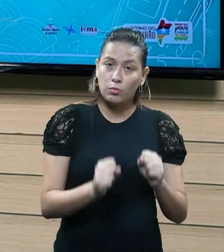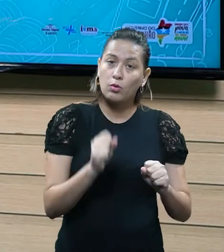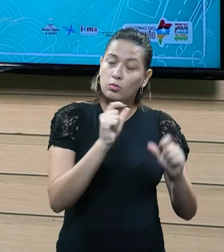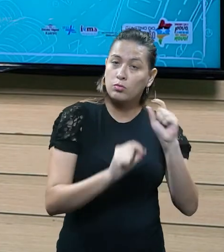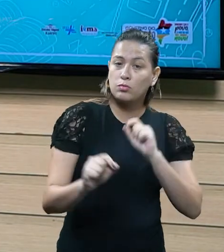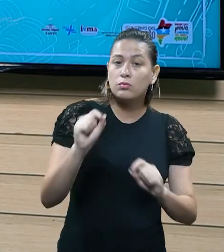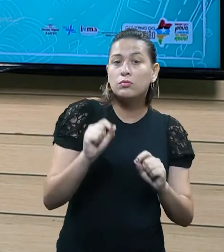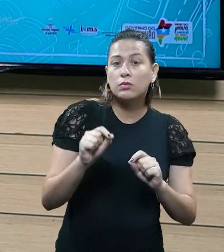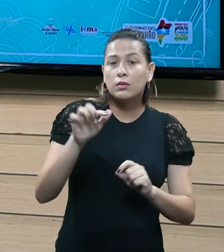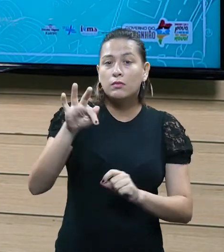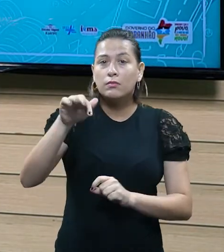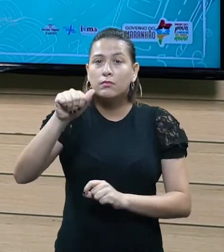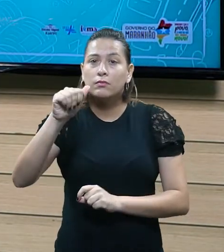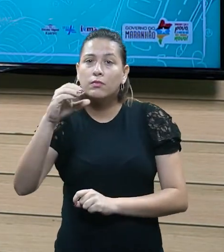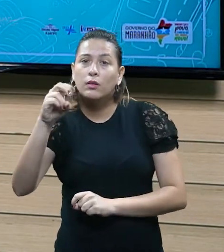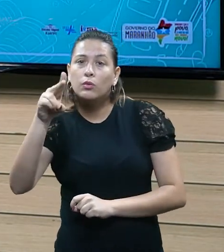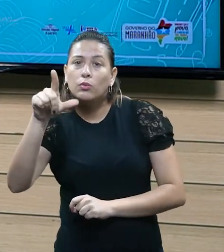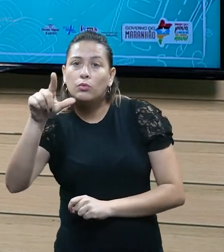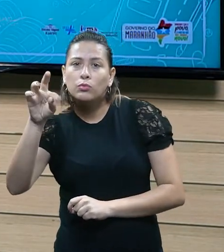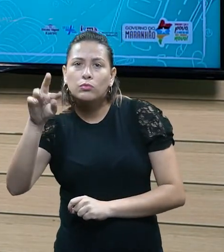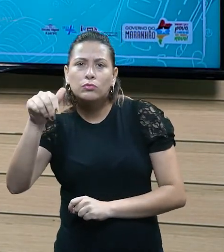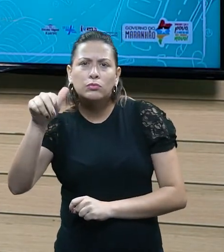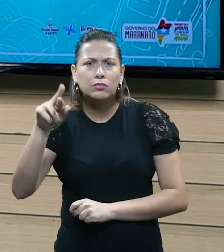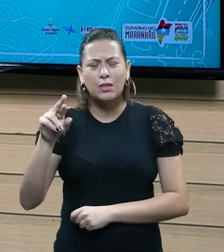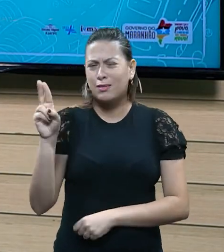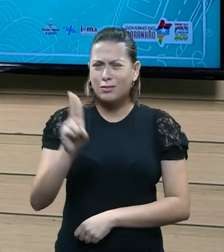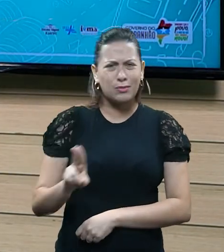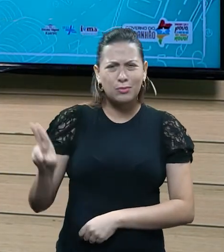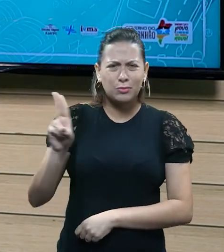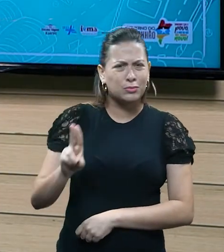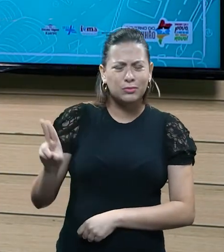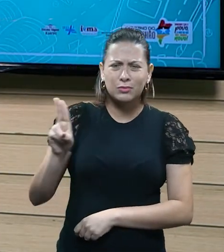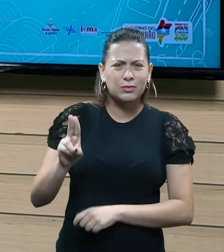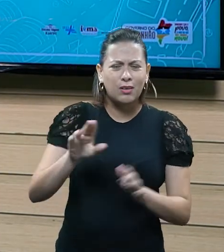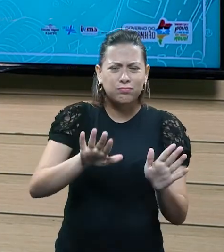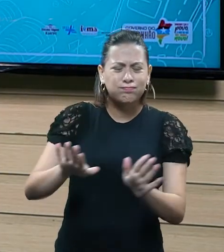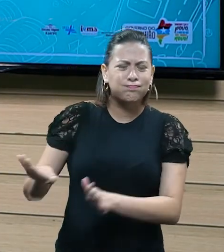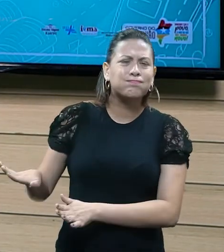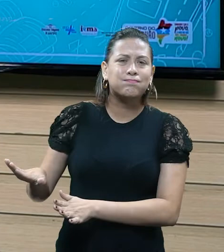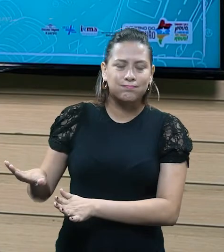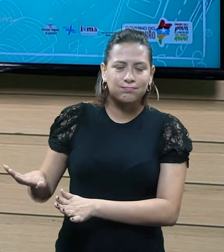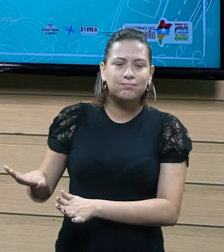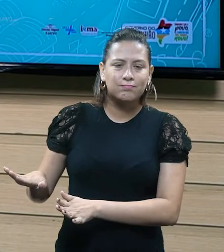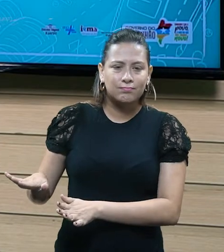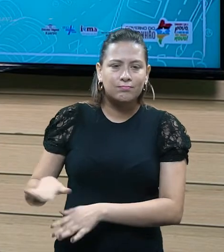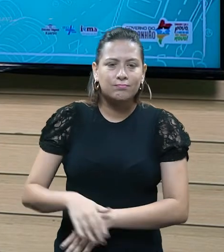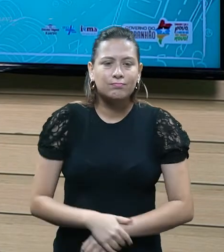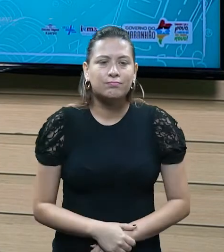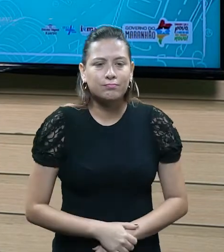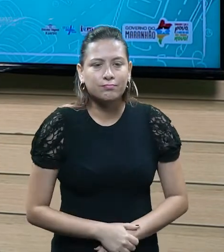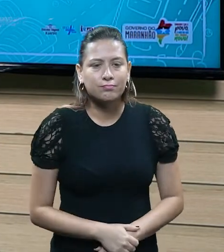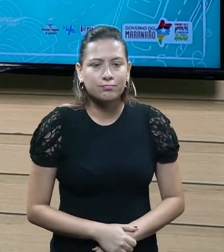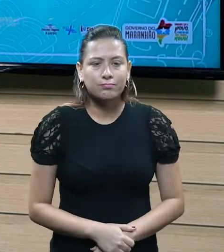fato, né, facultar e não usar, ela só pode utilizar, ela pode utilizar esse,